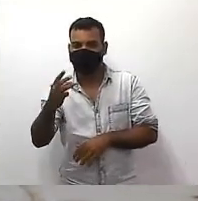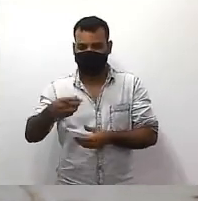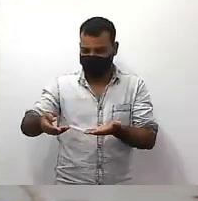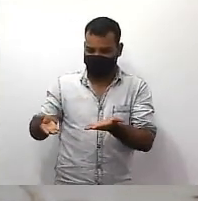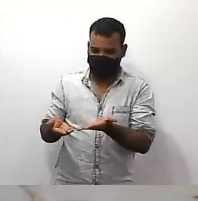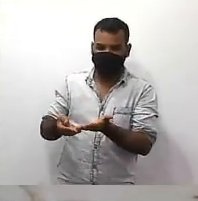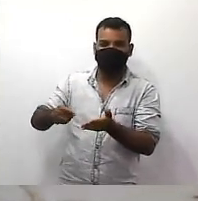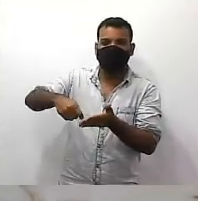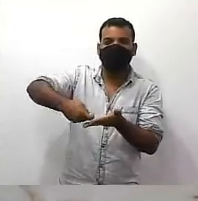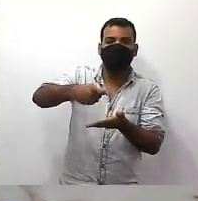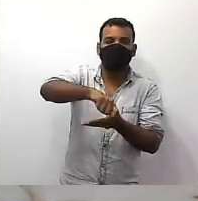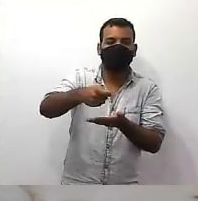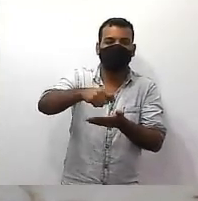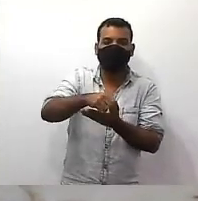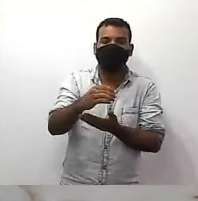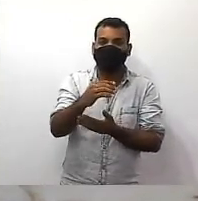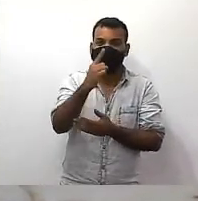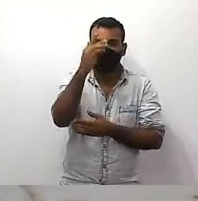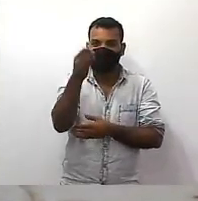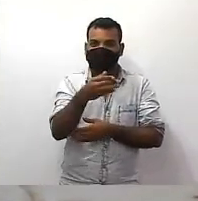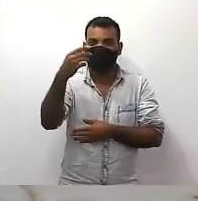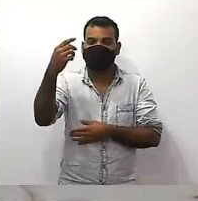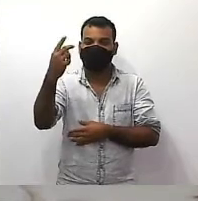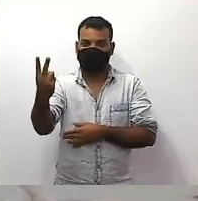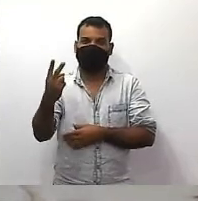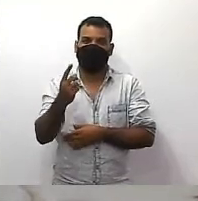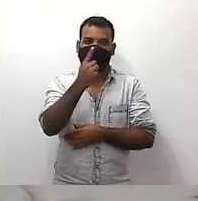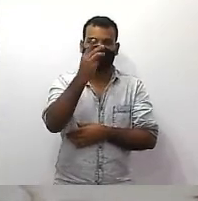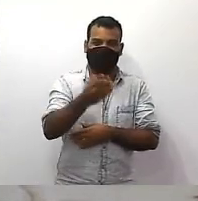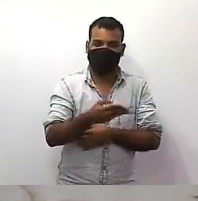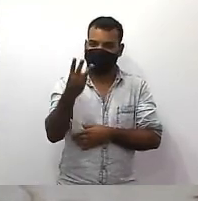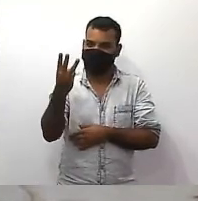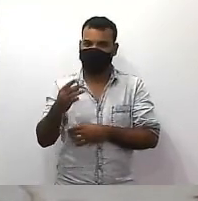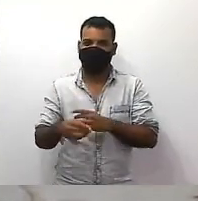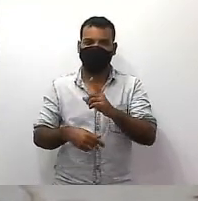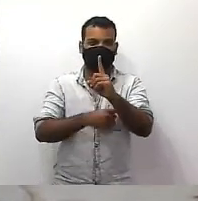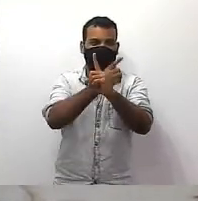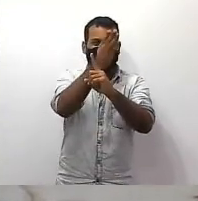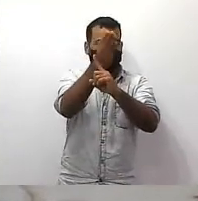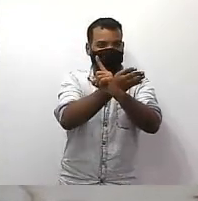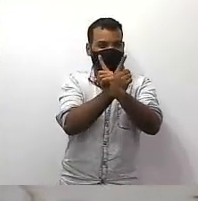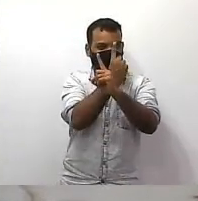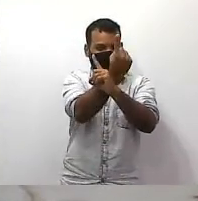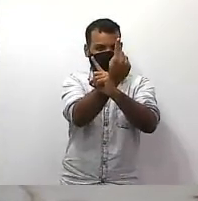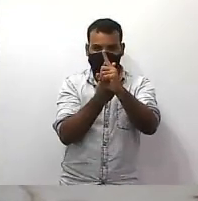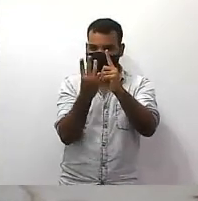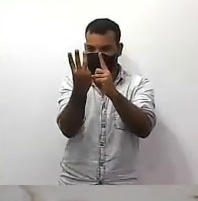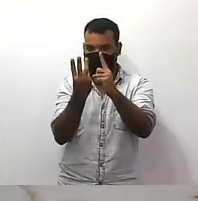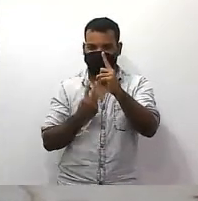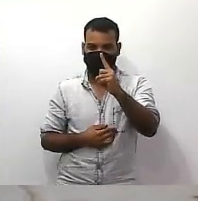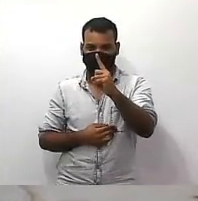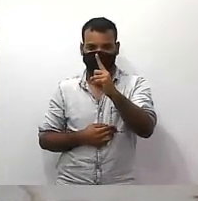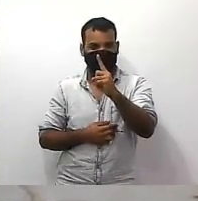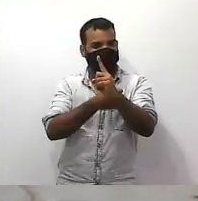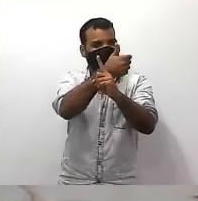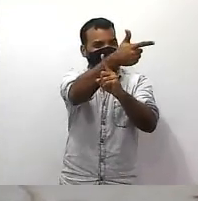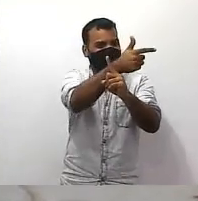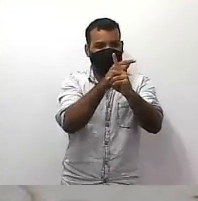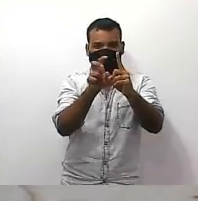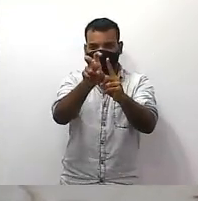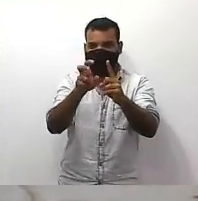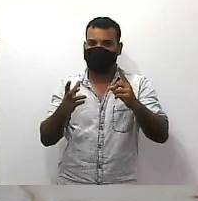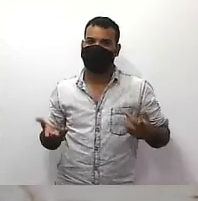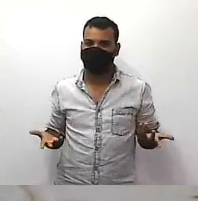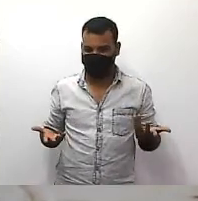tá uma colher de chá de sal ok é é 200 gramas de uma